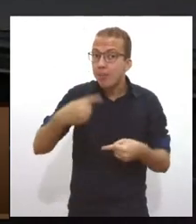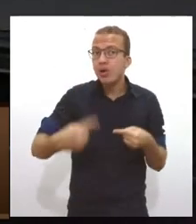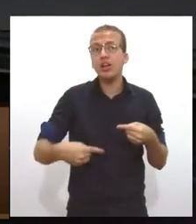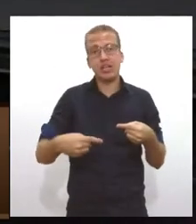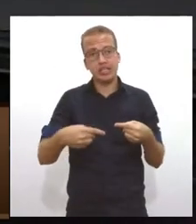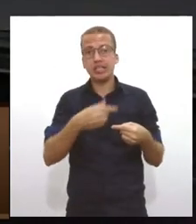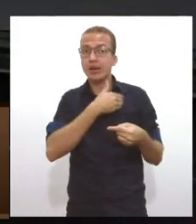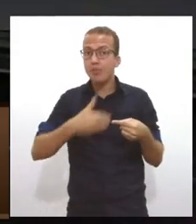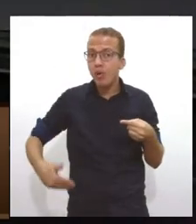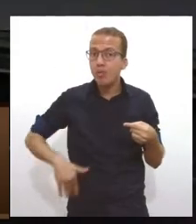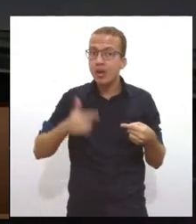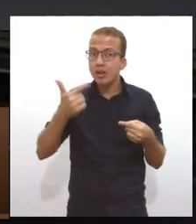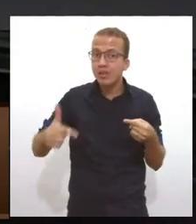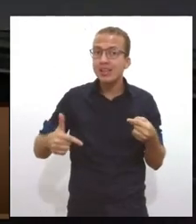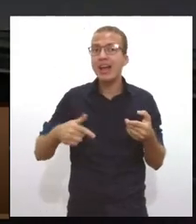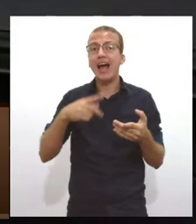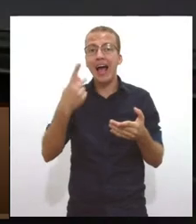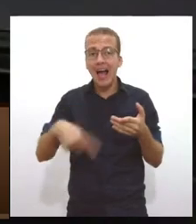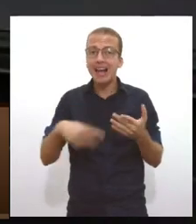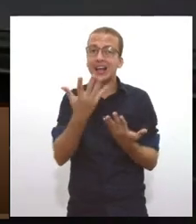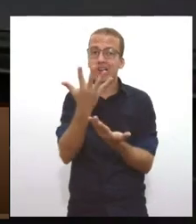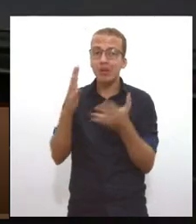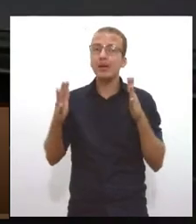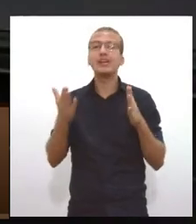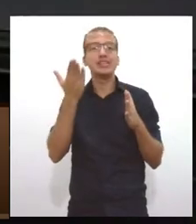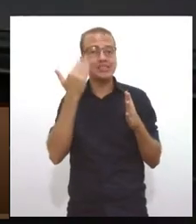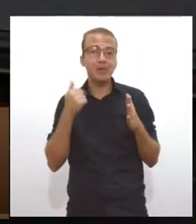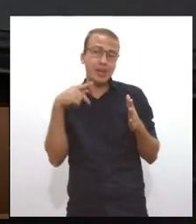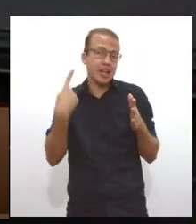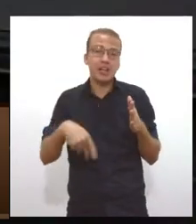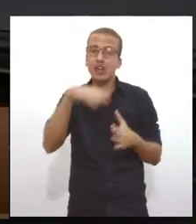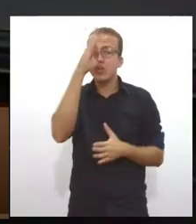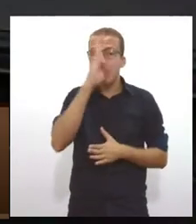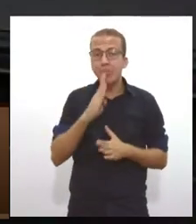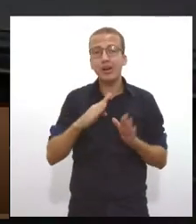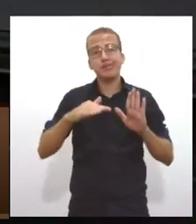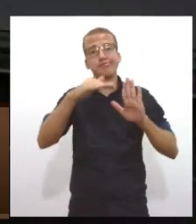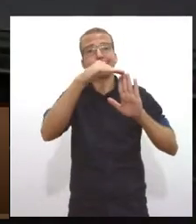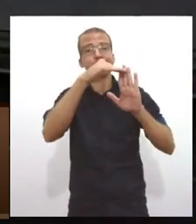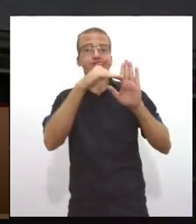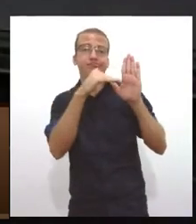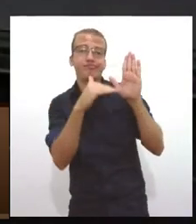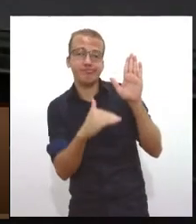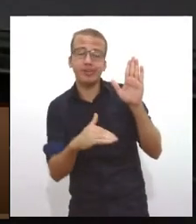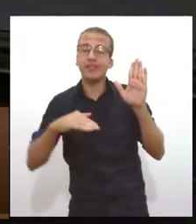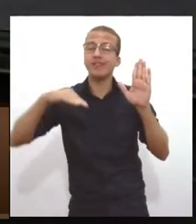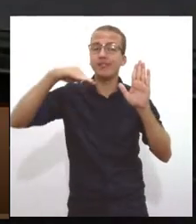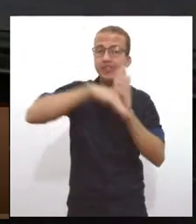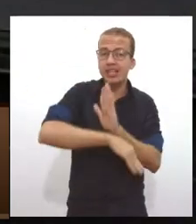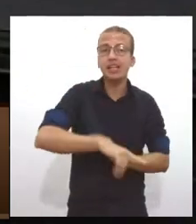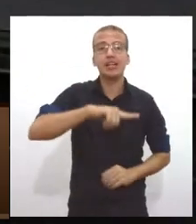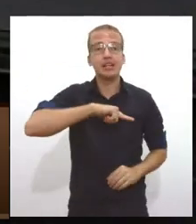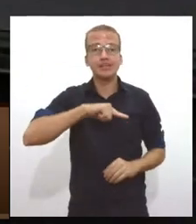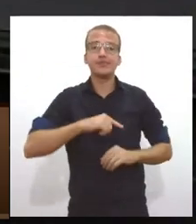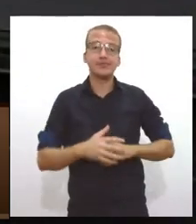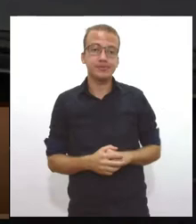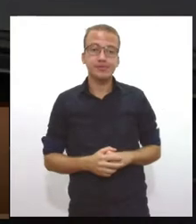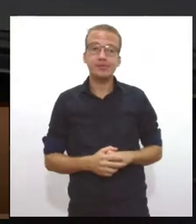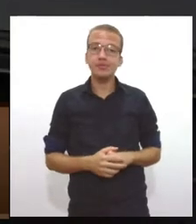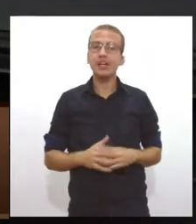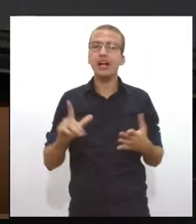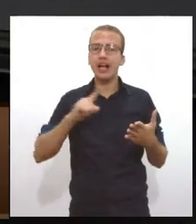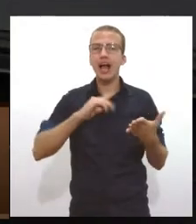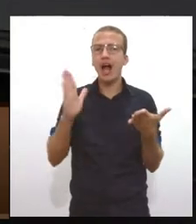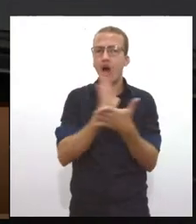faz com que o Brasil fique atrás no aspecto econômico. Encabeçado pela França, vários países não